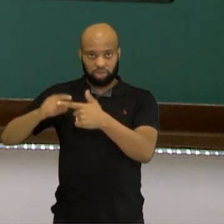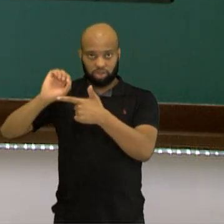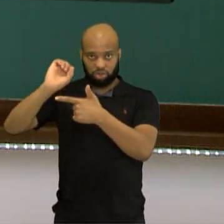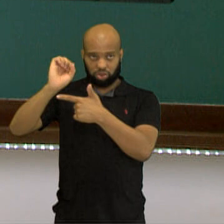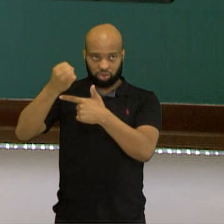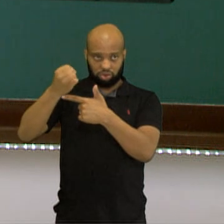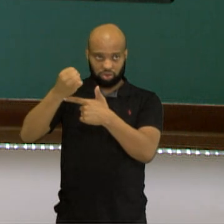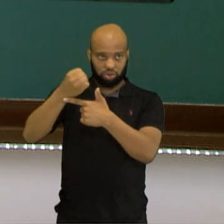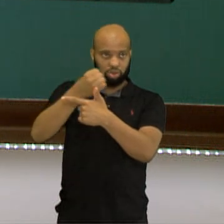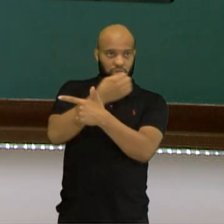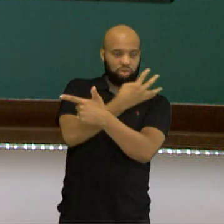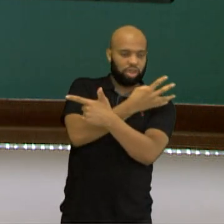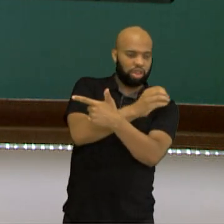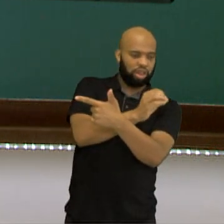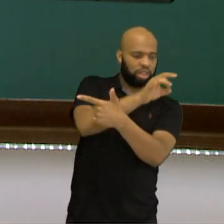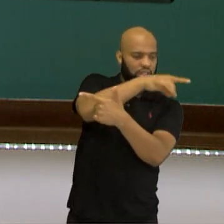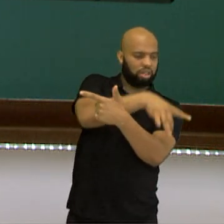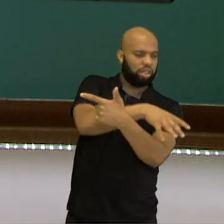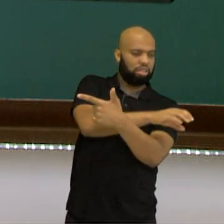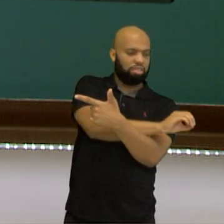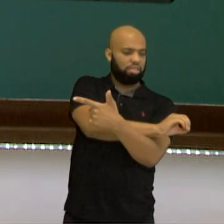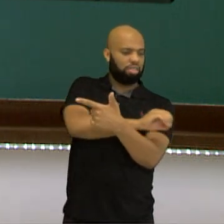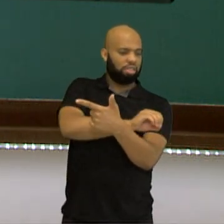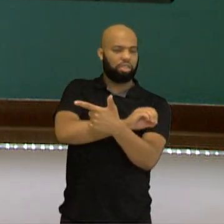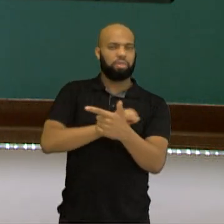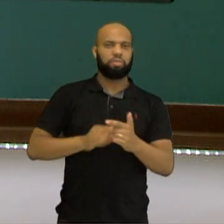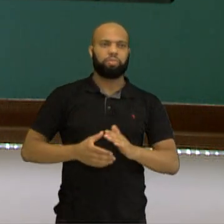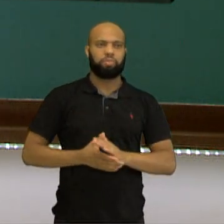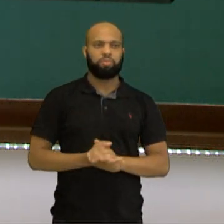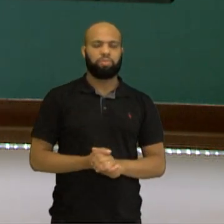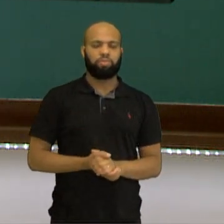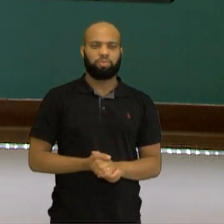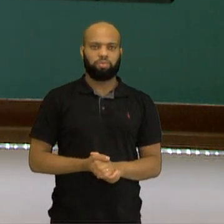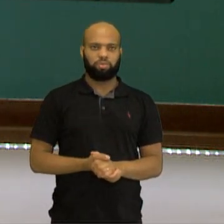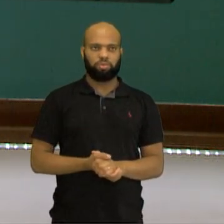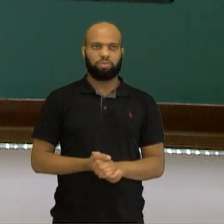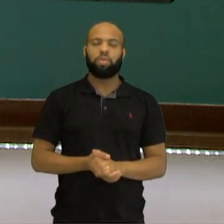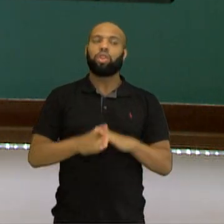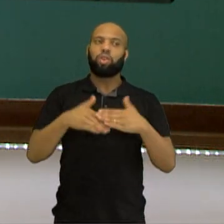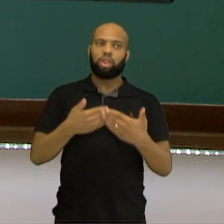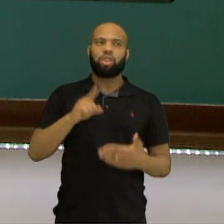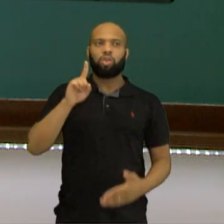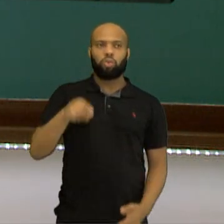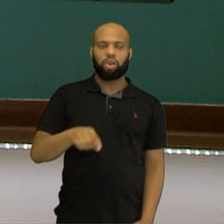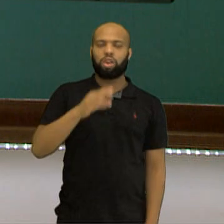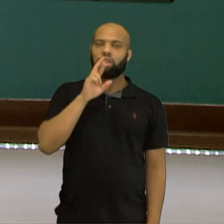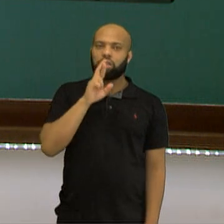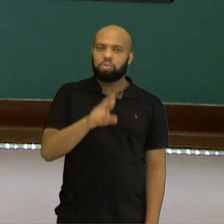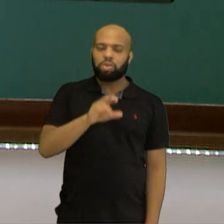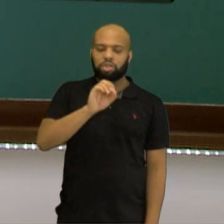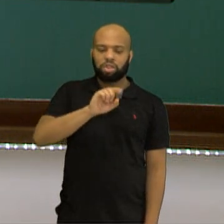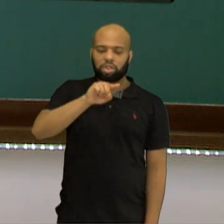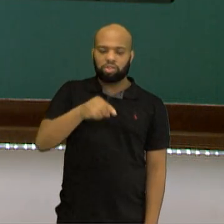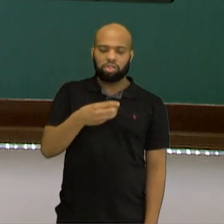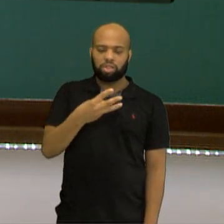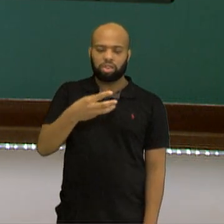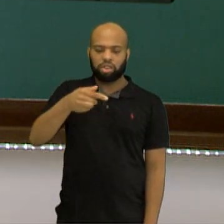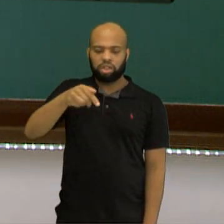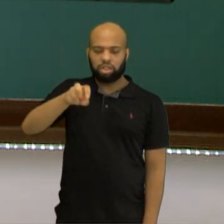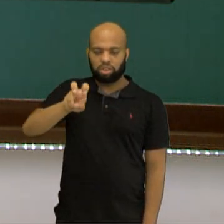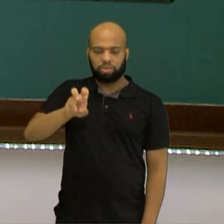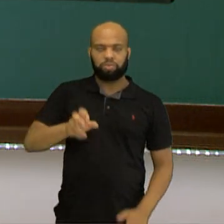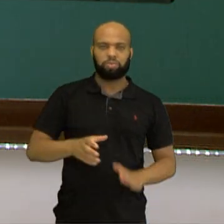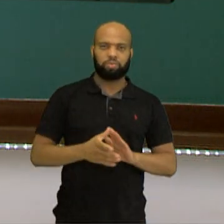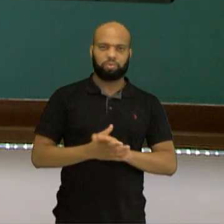4 centésimos. Transforma em milésimos, dá 40 milésimos. 40 dividido por 8 é 5. 5 vezes 8 é